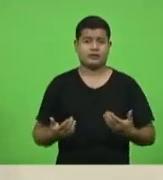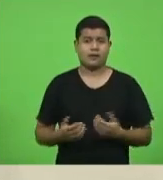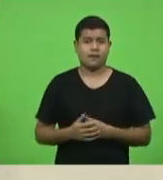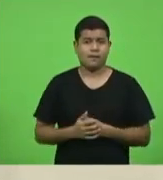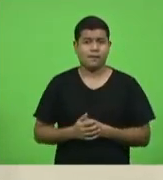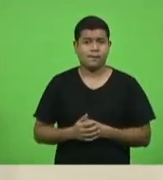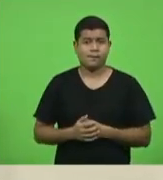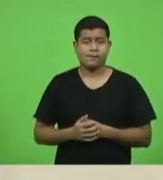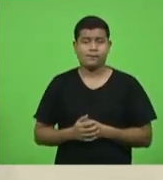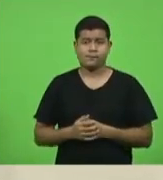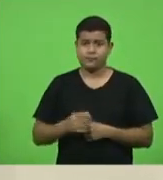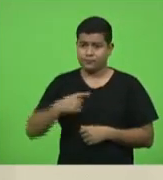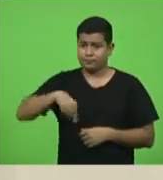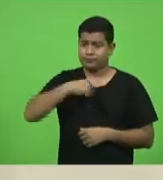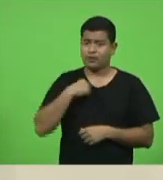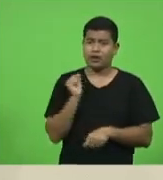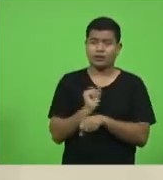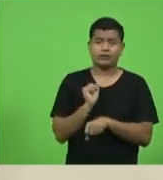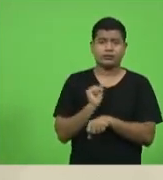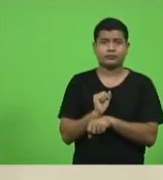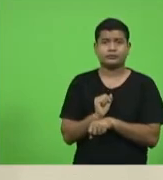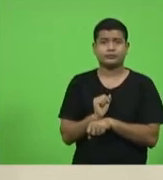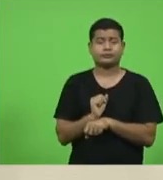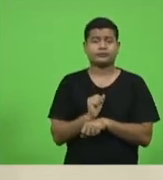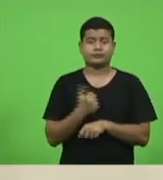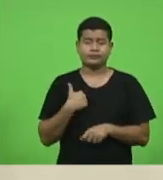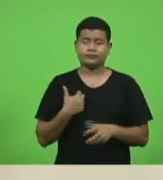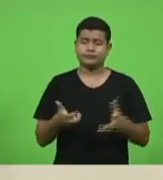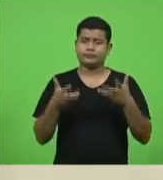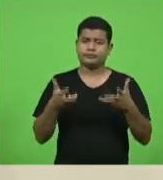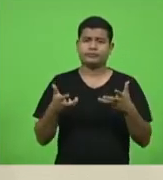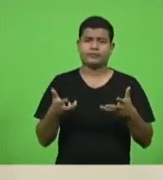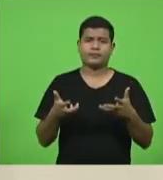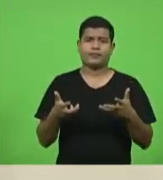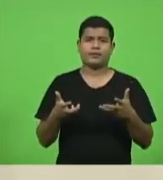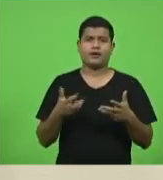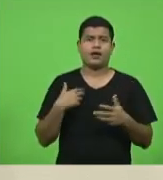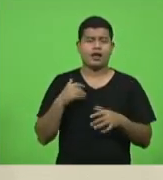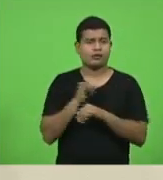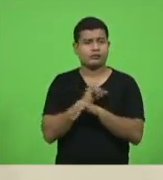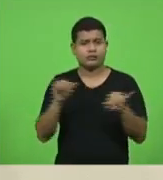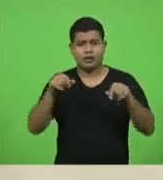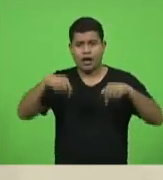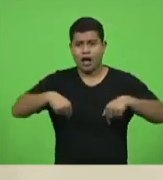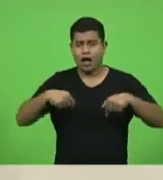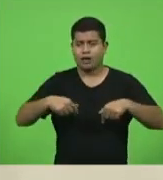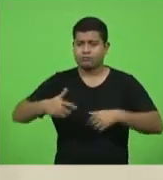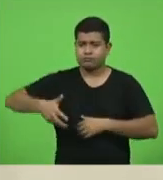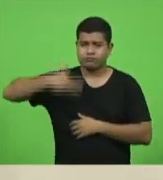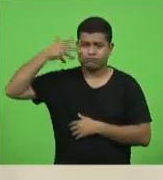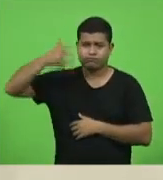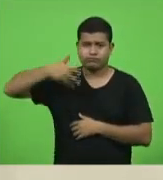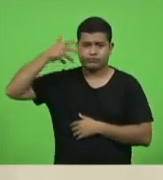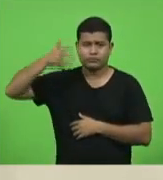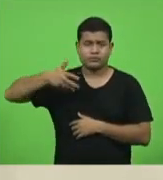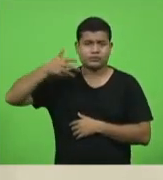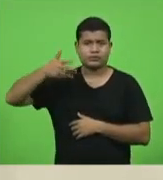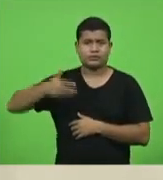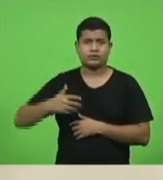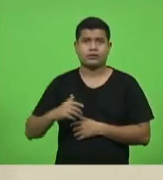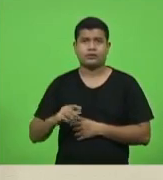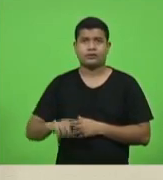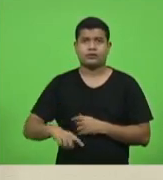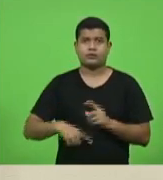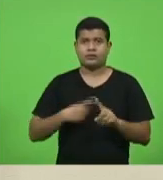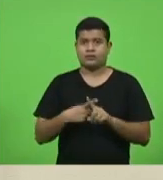É isso que nós estamos esperando. Então, eu quero dizer aqui, deputado... Mais dois minutos,